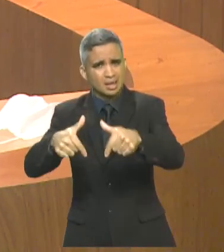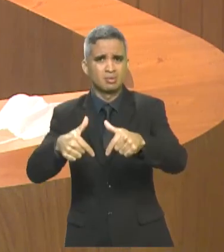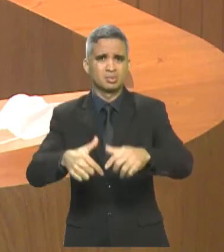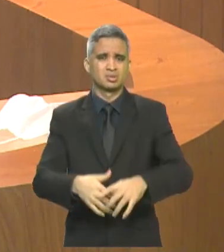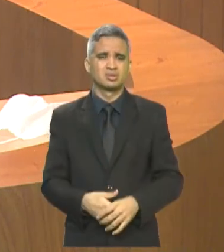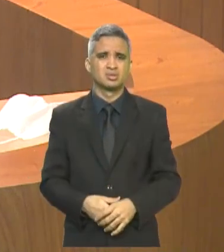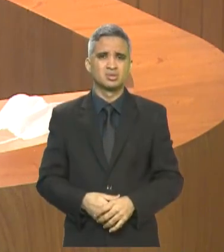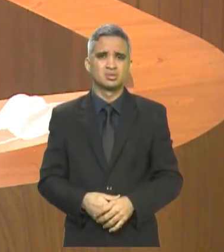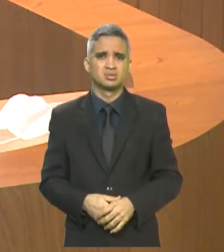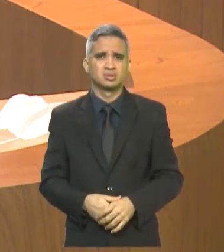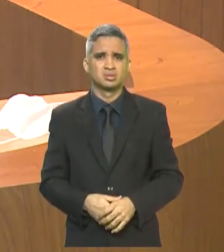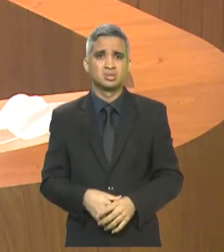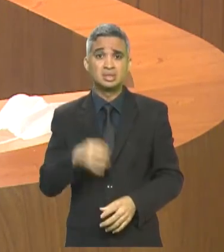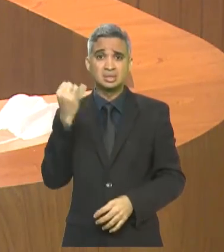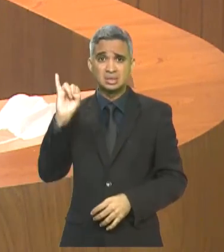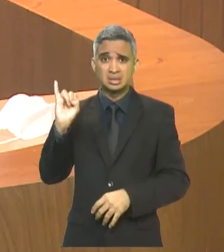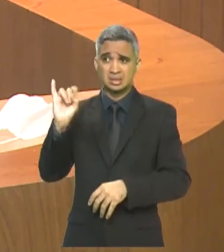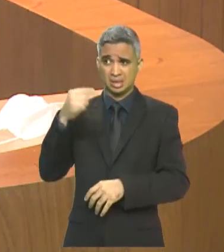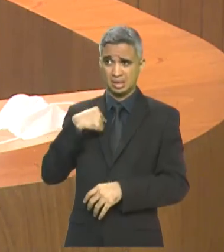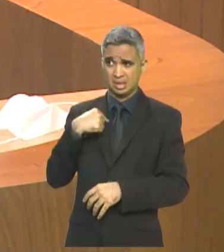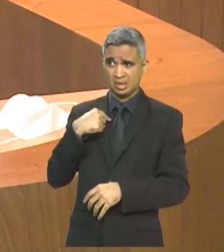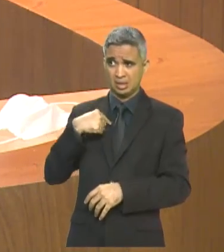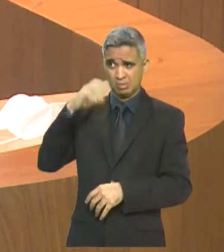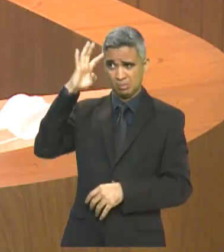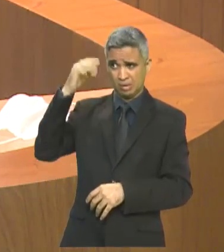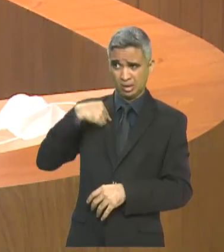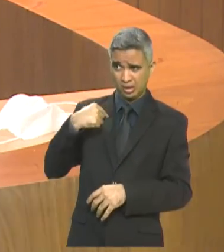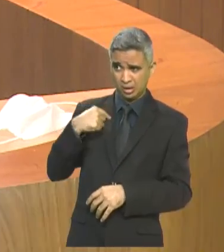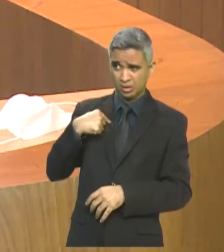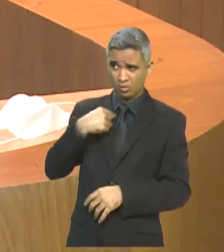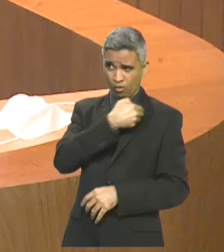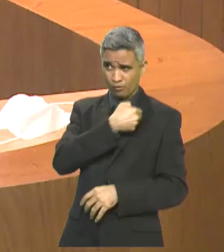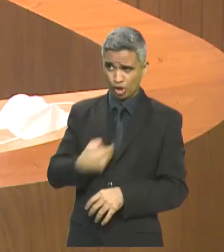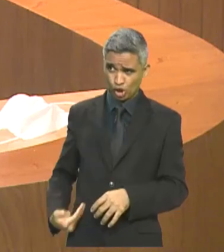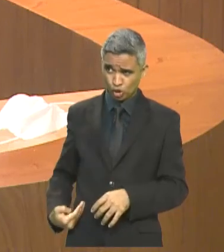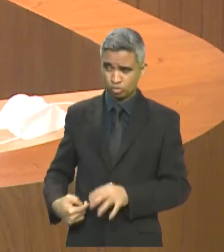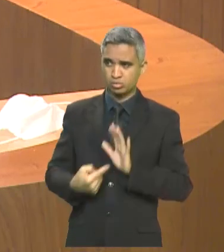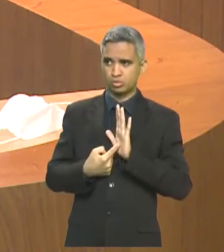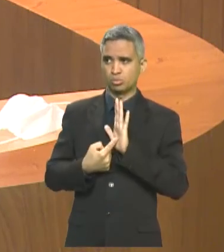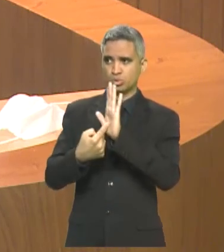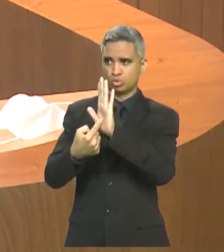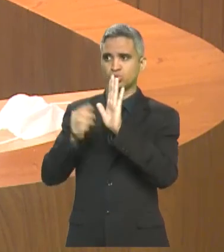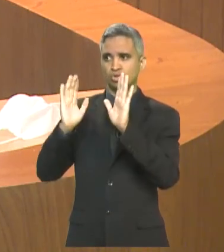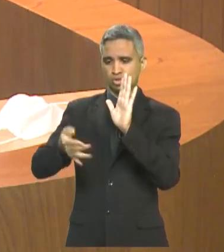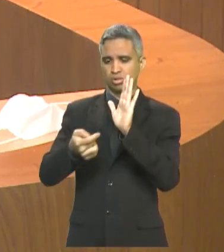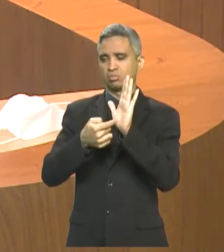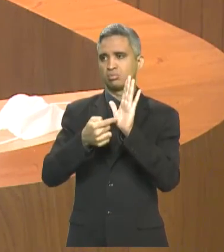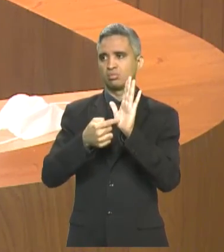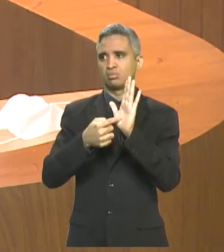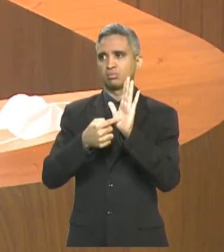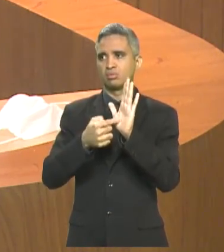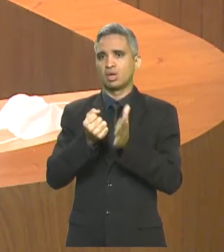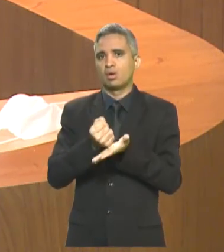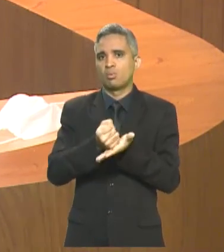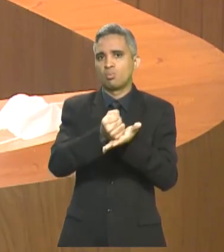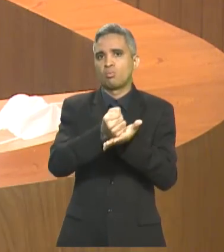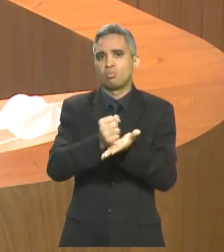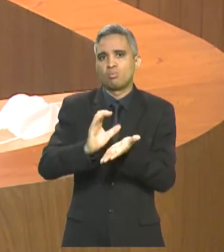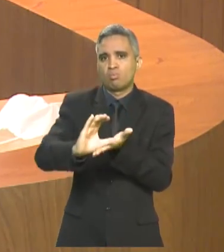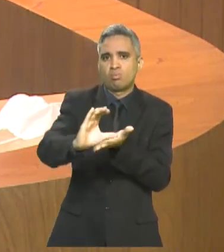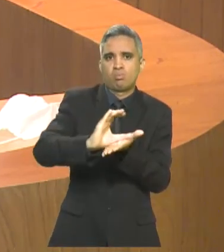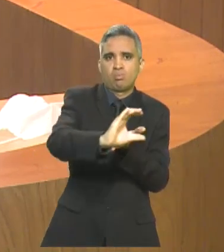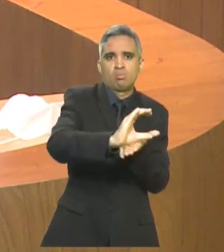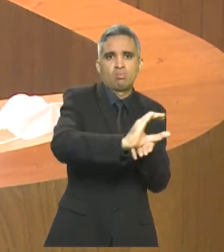governador do estado do Maranhão, eu já apresentei a solução para a vossa excelência, auxílio emergencial estadual, avança Maranhão, é